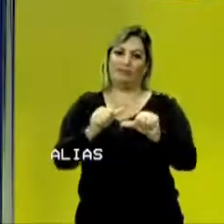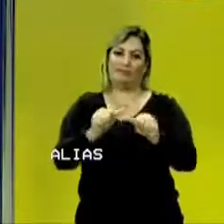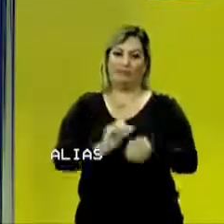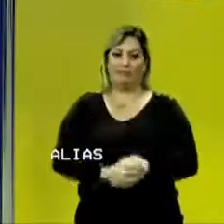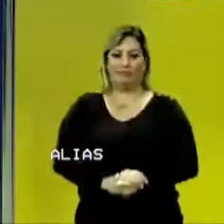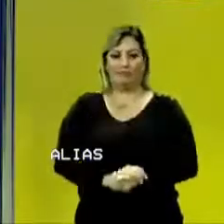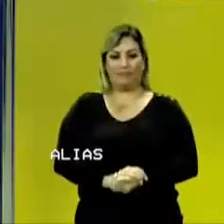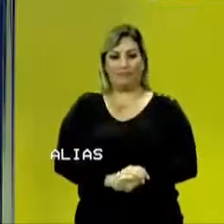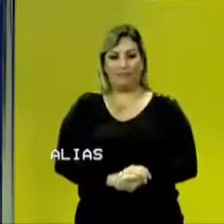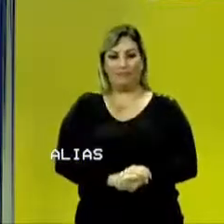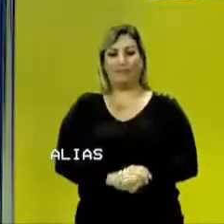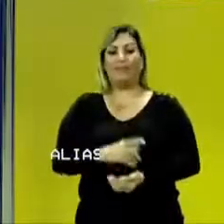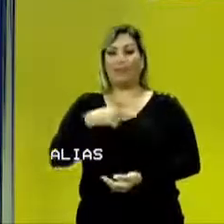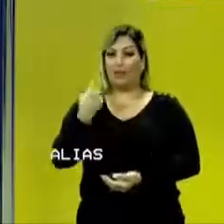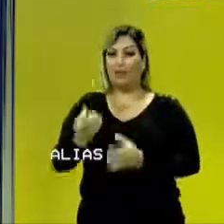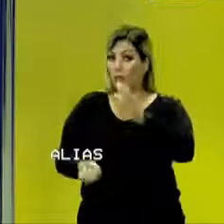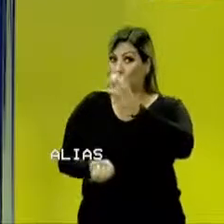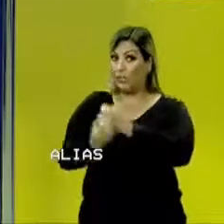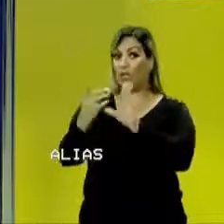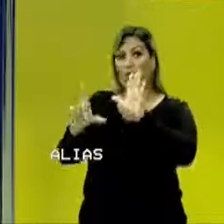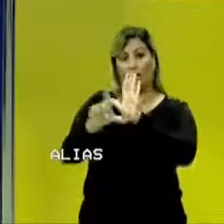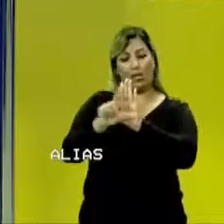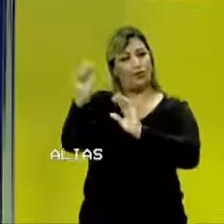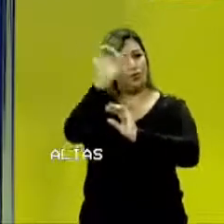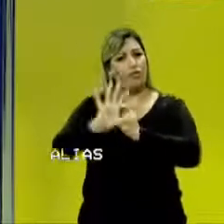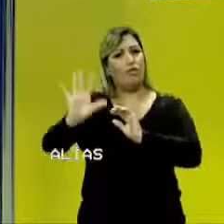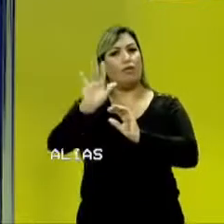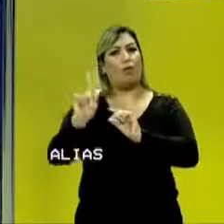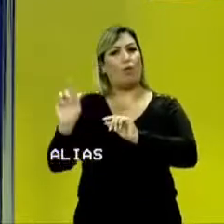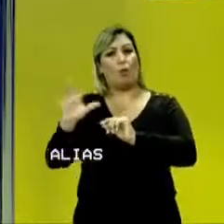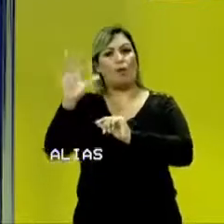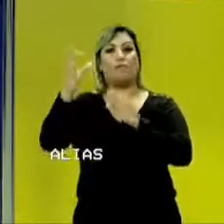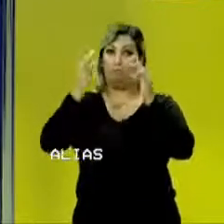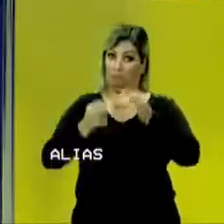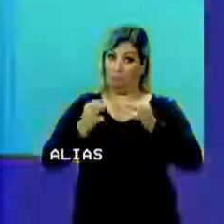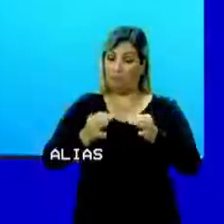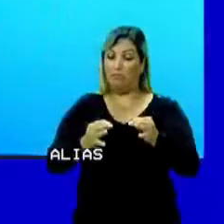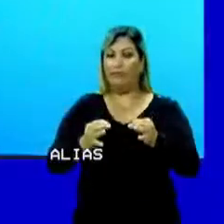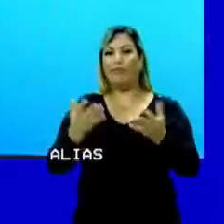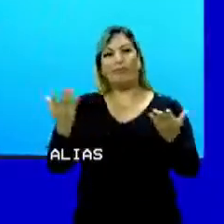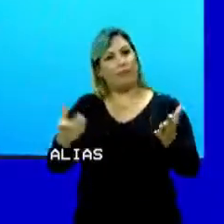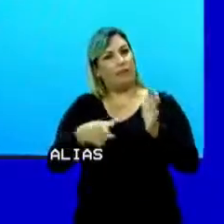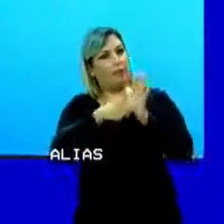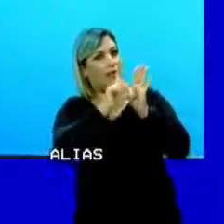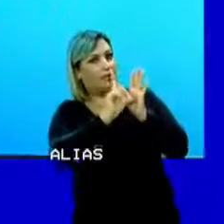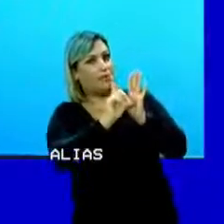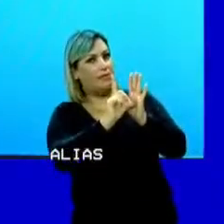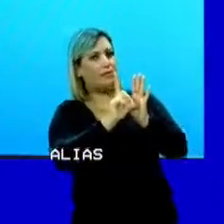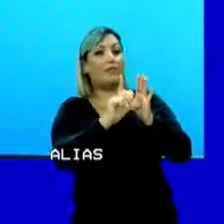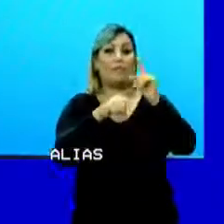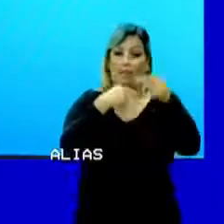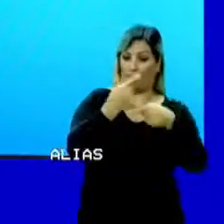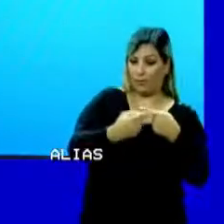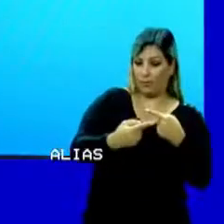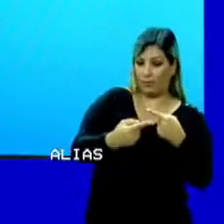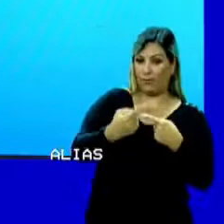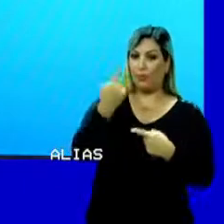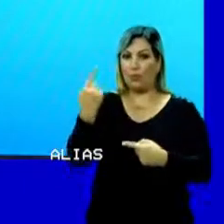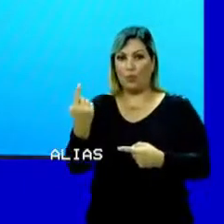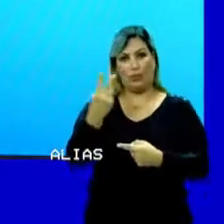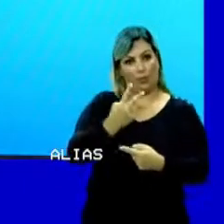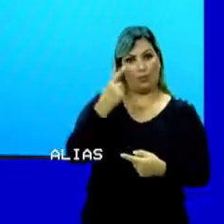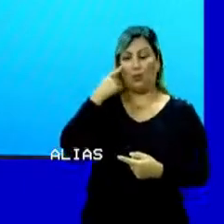Então, essa condição nos permite criar o quê? A lei geral dos gases perfeitos, né? A situação antes, a situação depois.